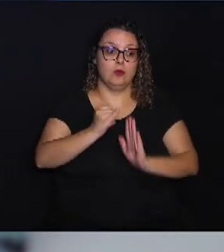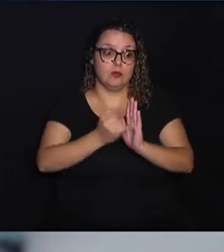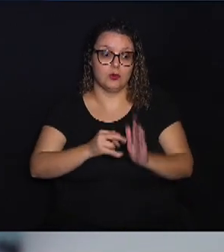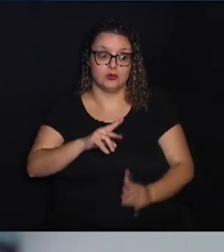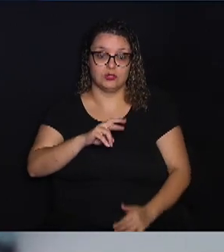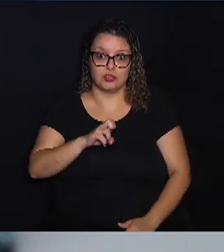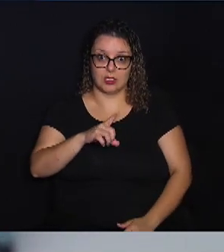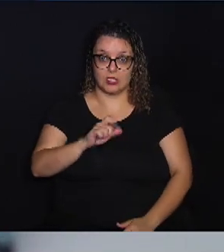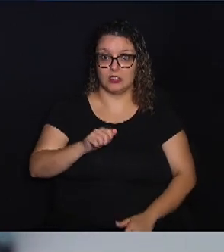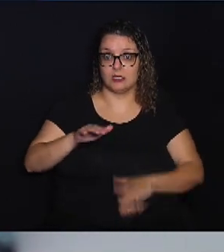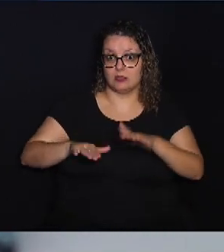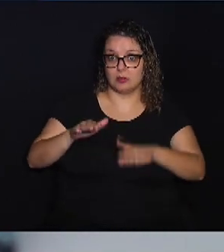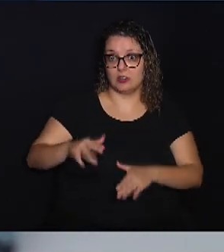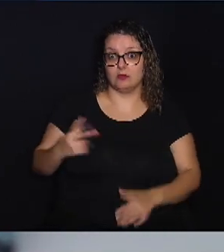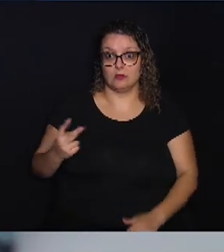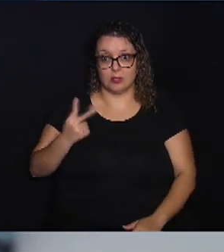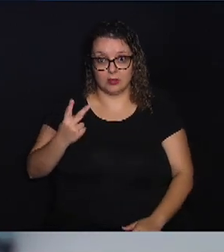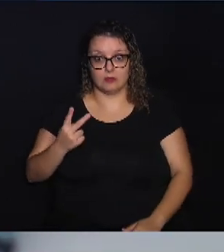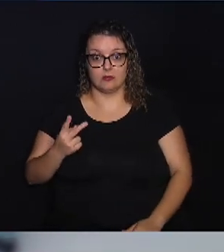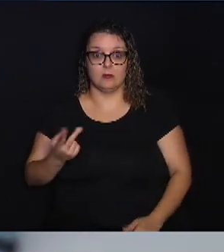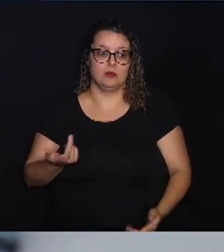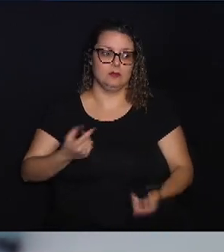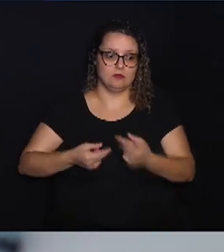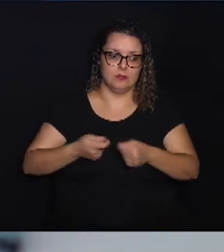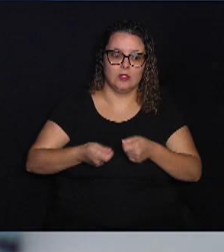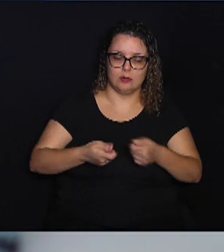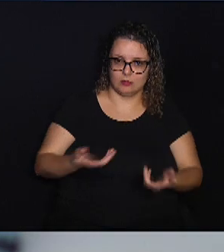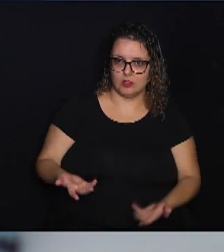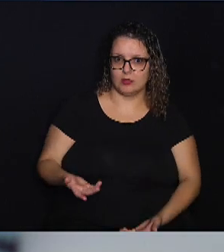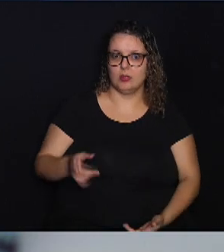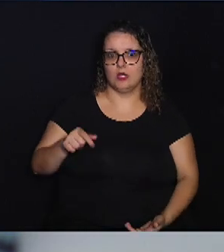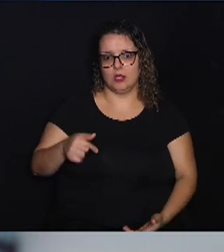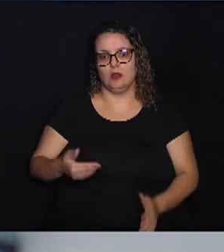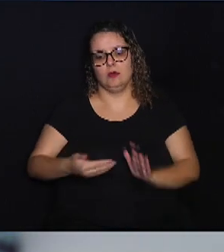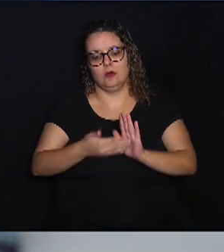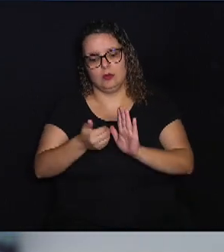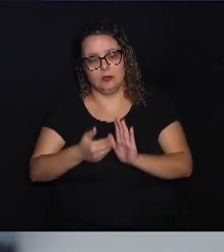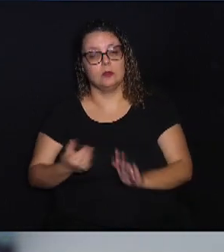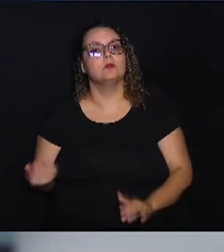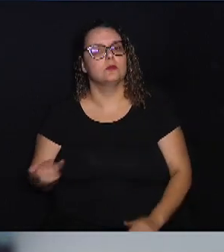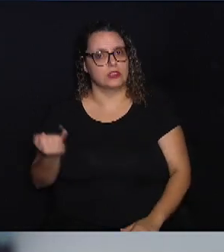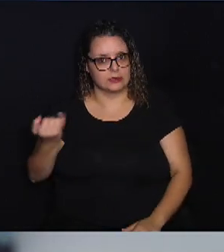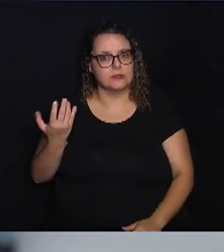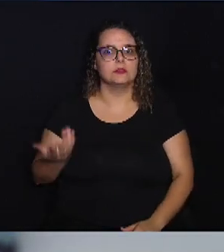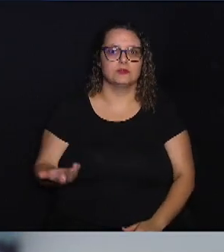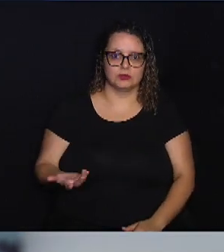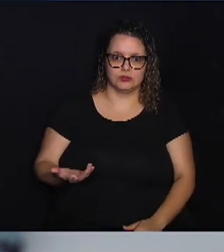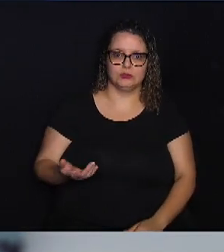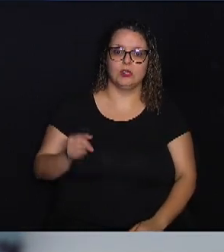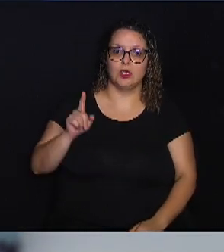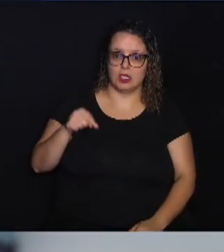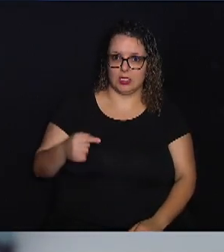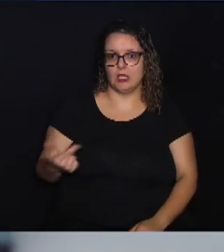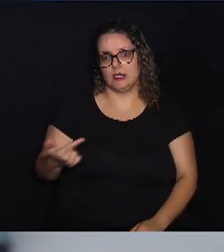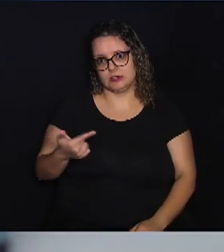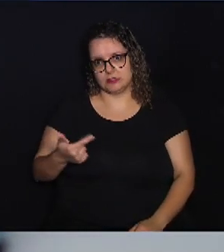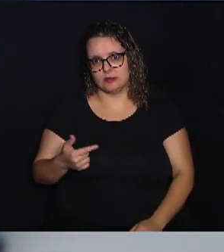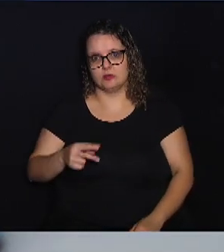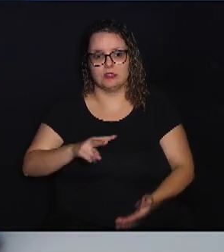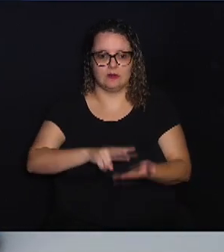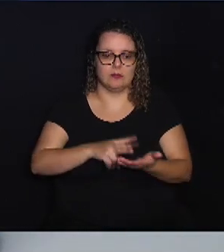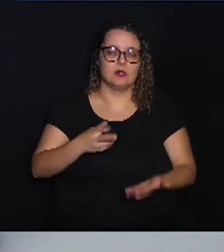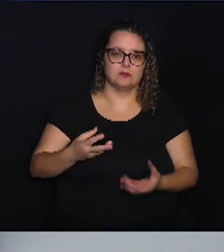valor que você tem, vai, como dizem, vai ser um desconto bem significativo. Então, essa é a segunda vantagem que